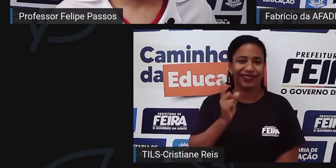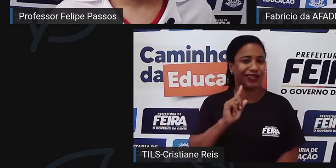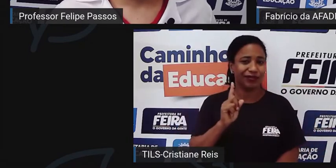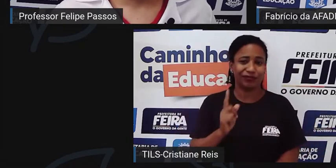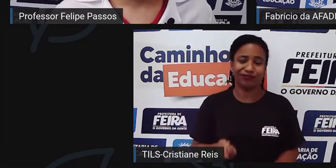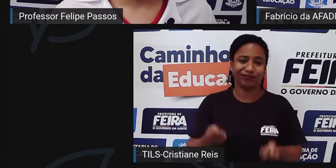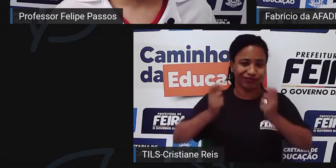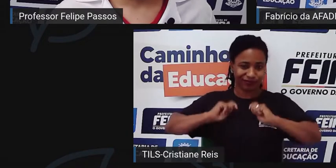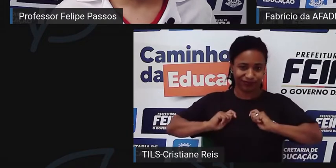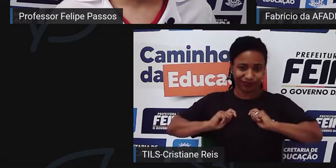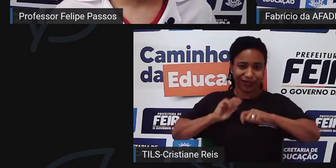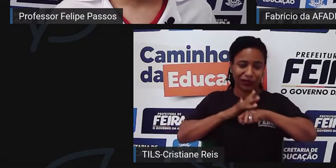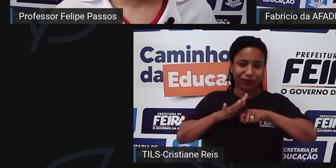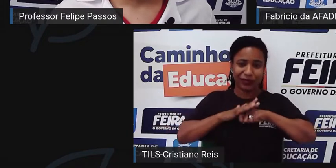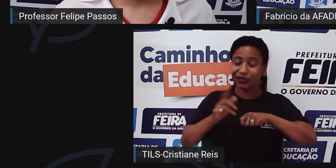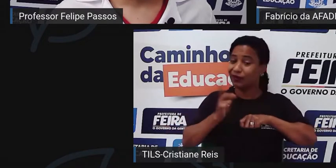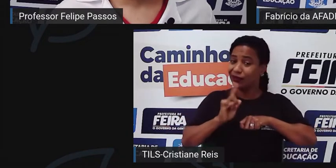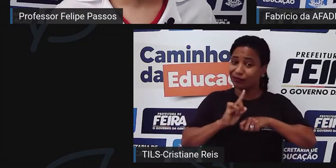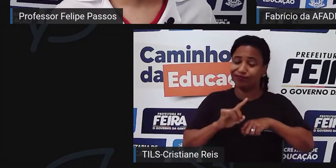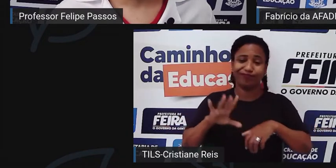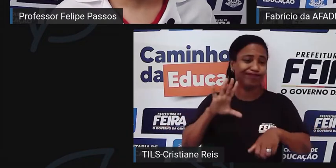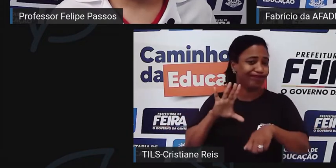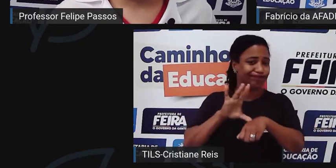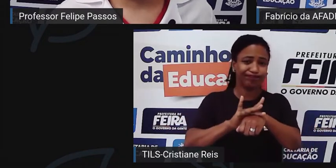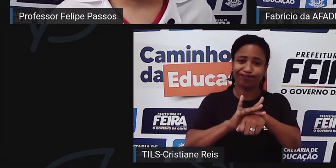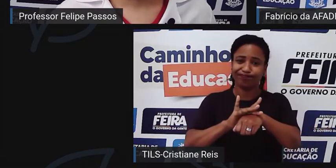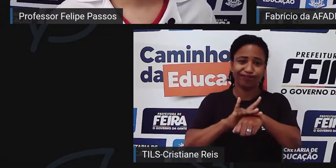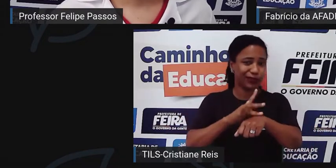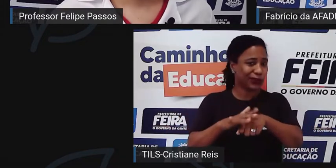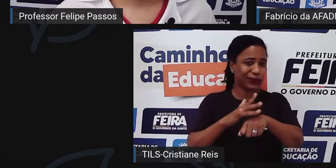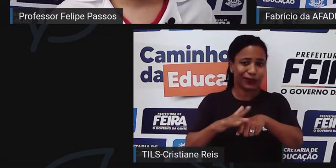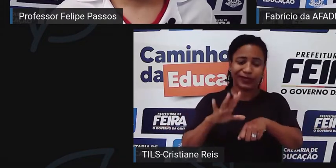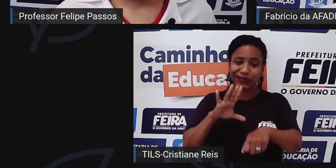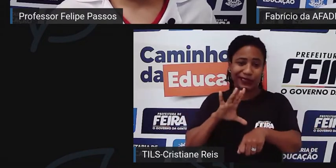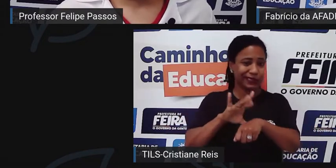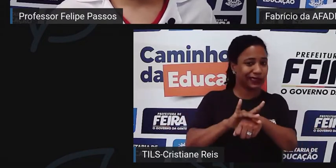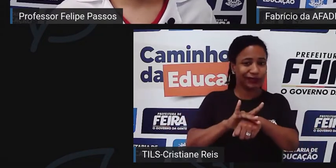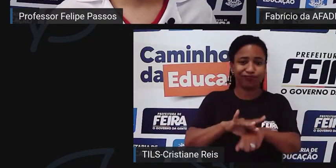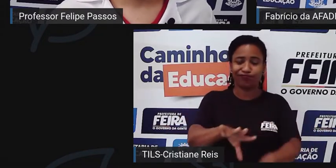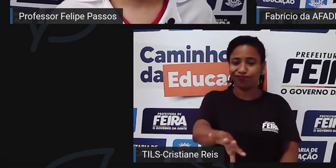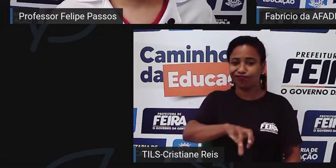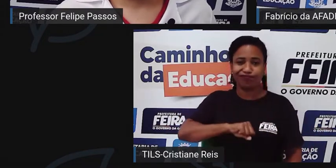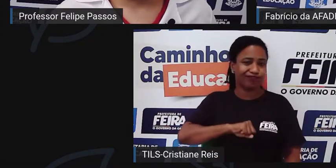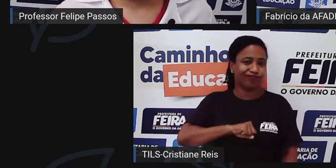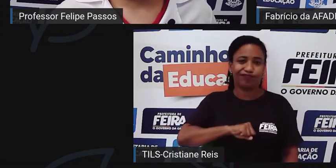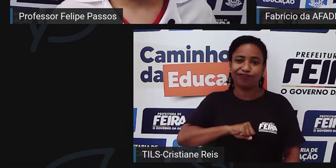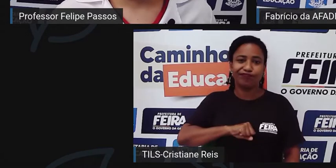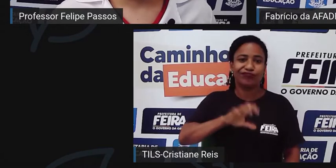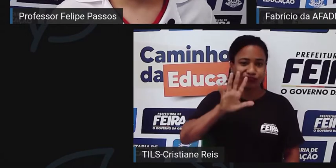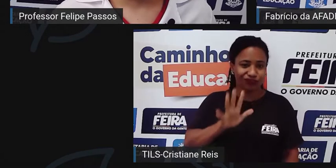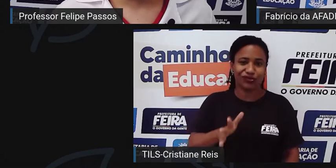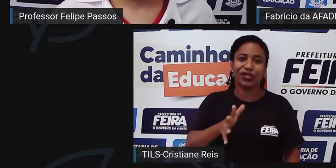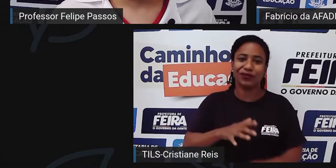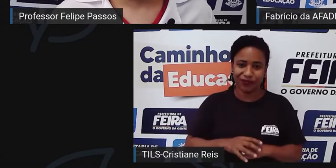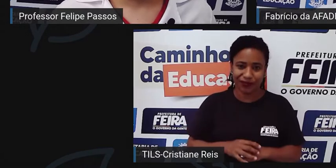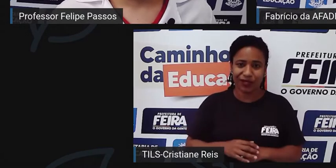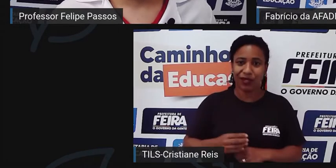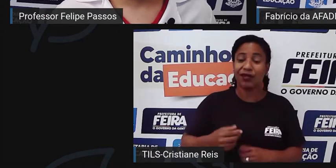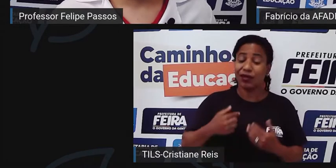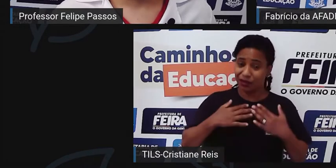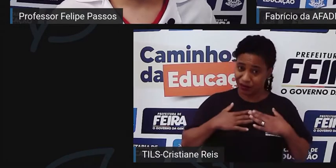pessoas com doença falciforme. A gente converve com essa doença todo dia. Eu sou